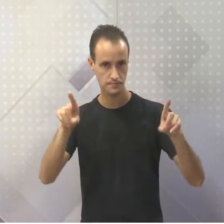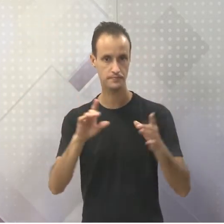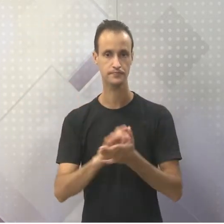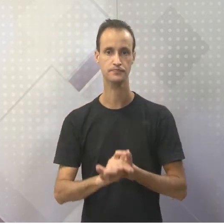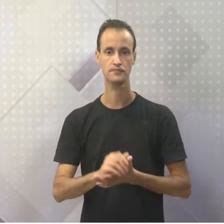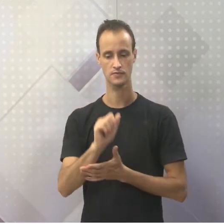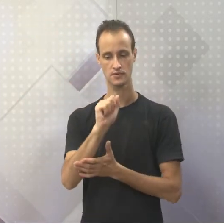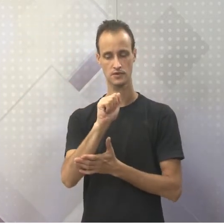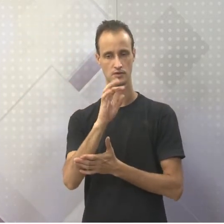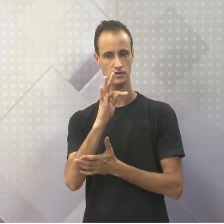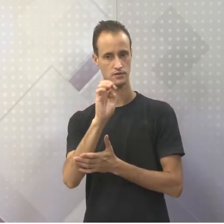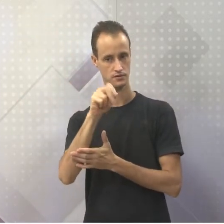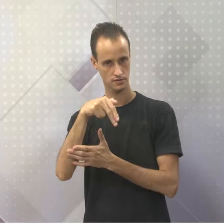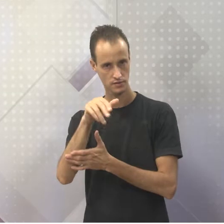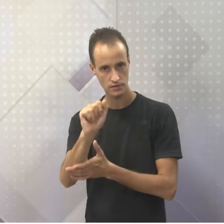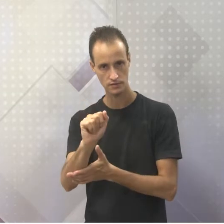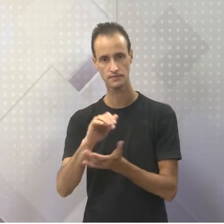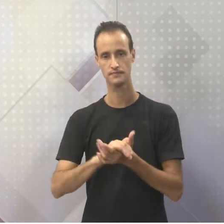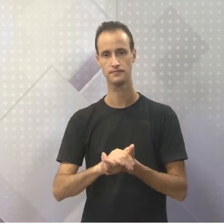Atena,